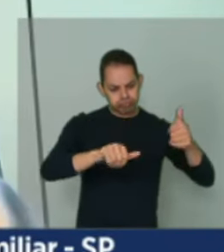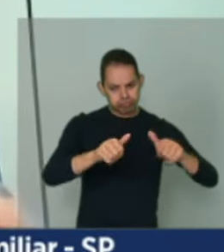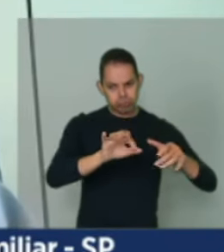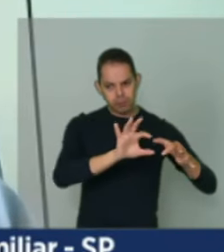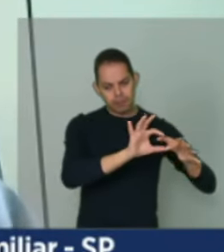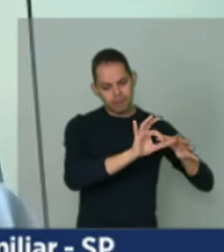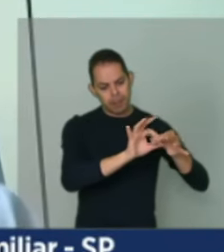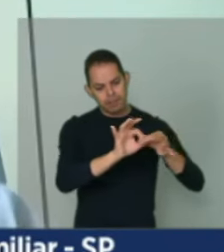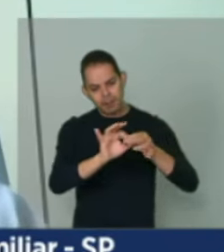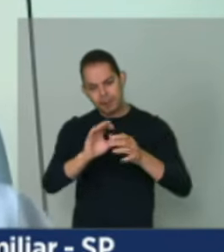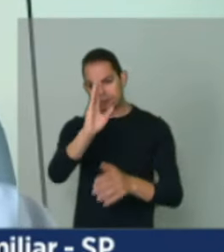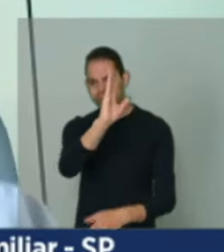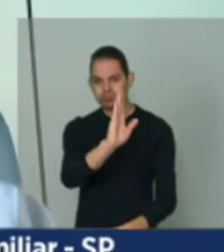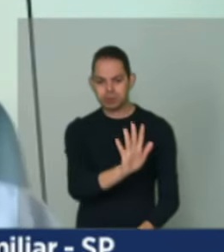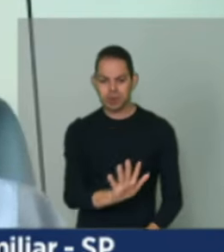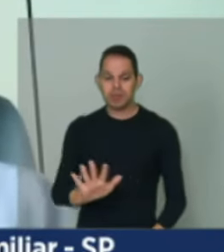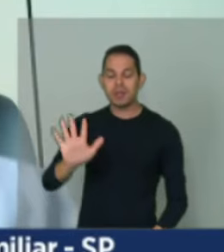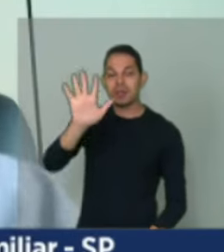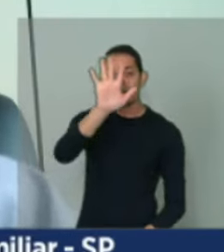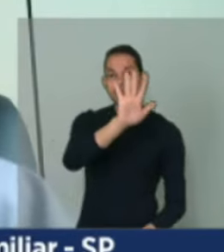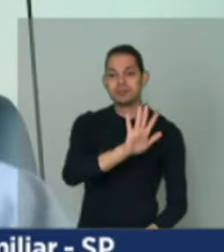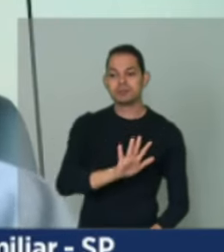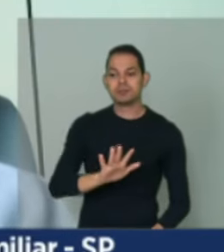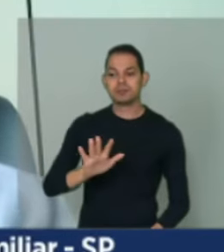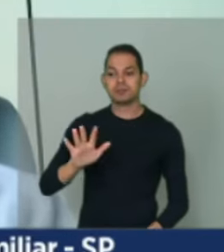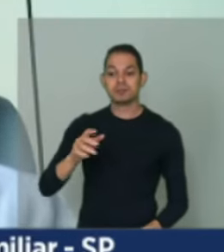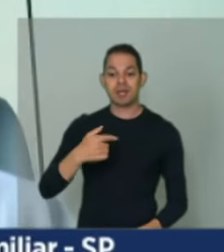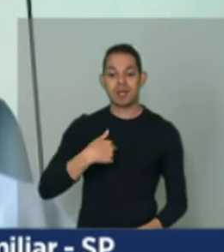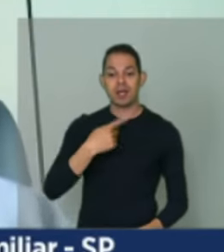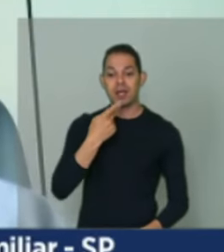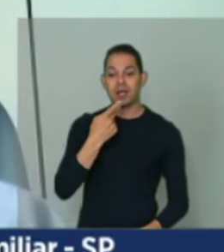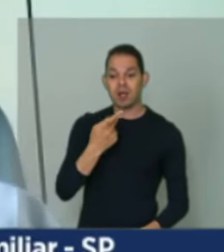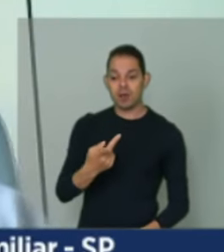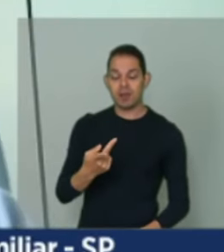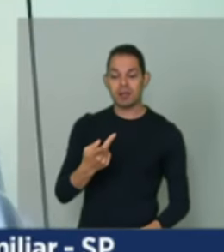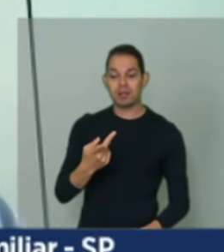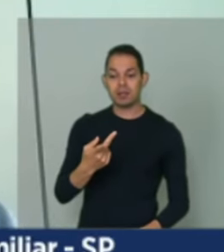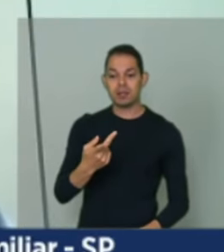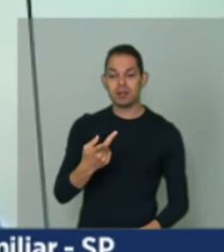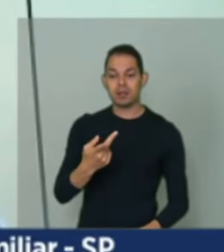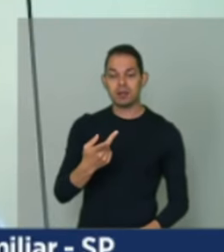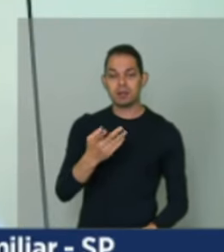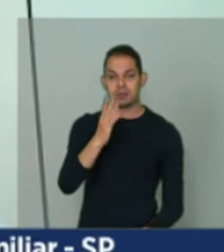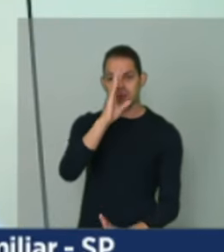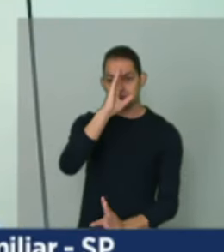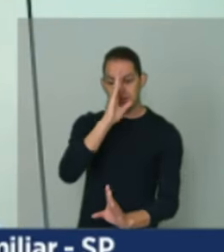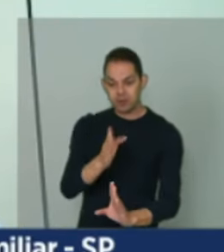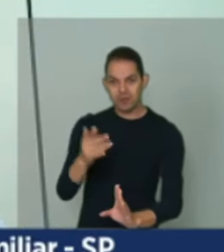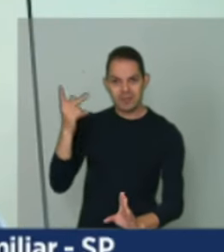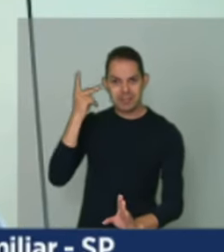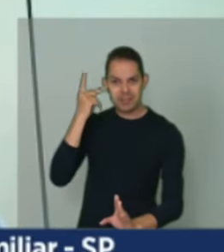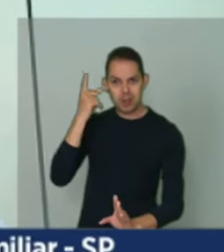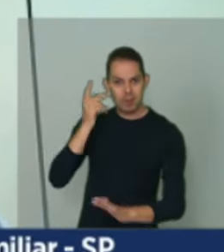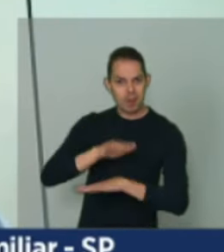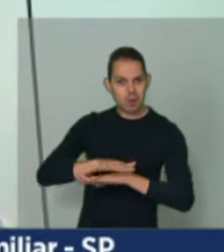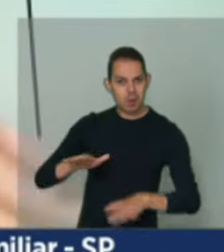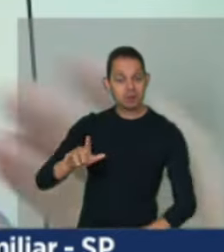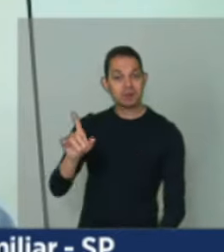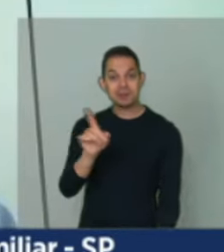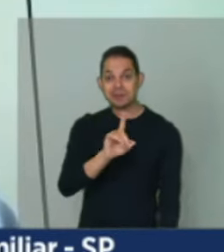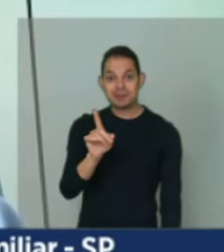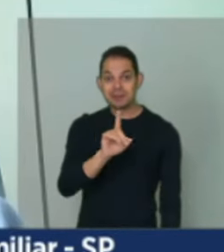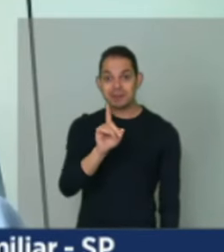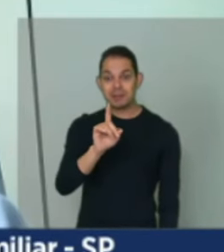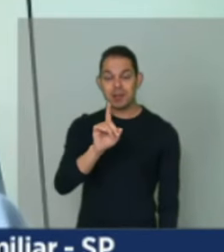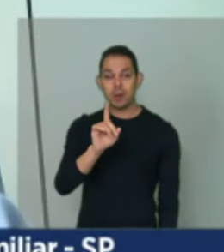nacional, quando eu falo isso, não estou falando específico do estado de São Paulo, mas no cenário